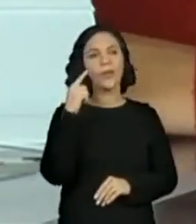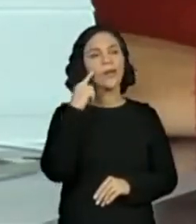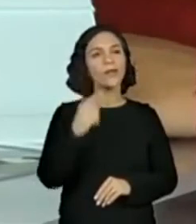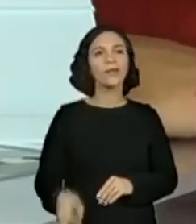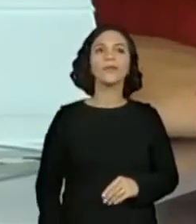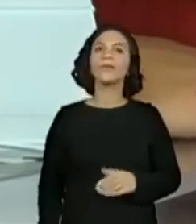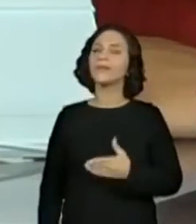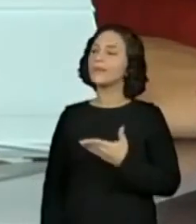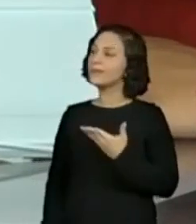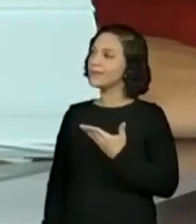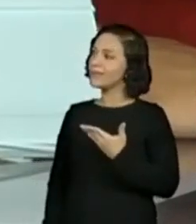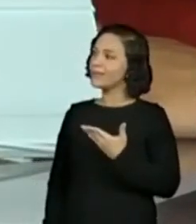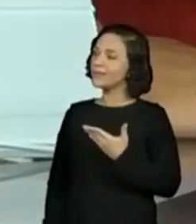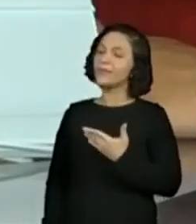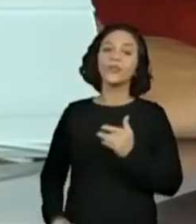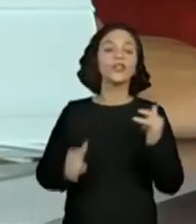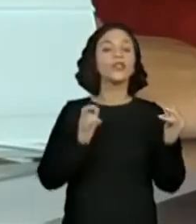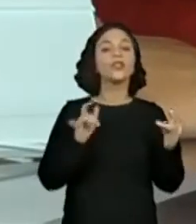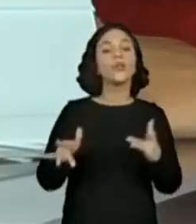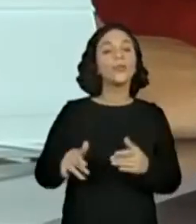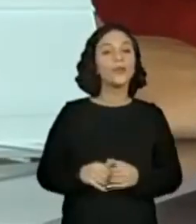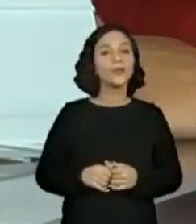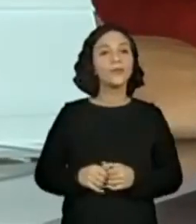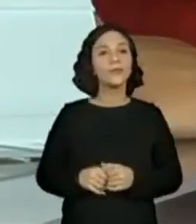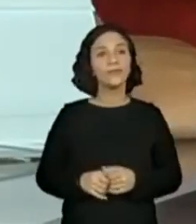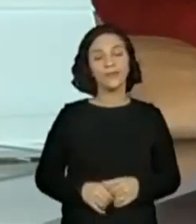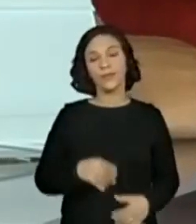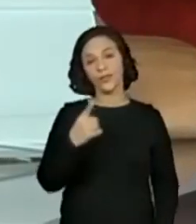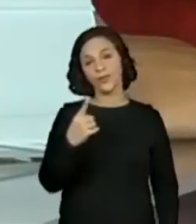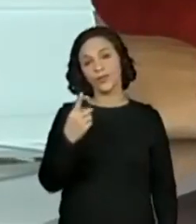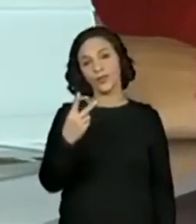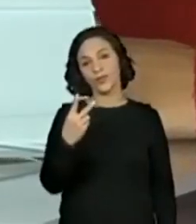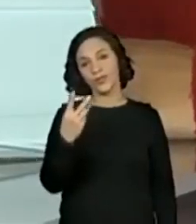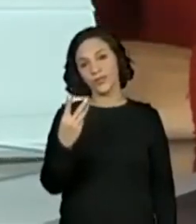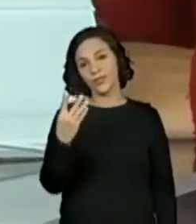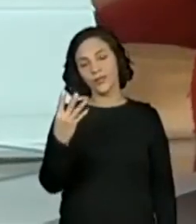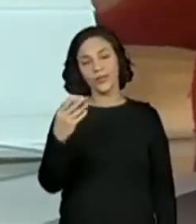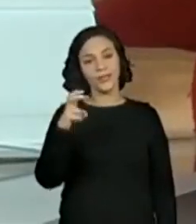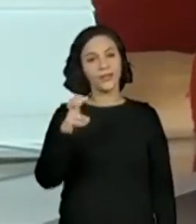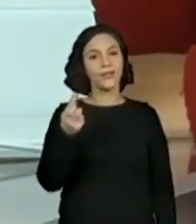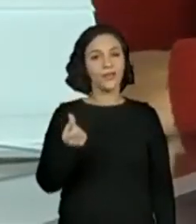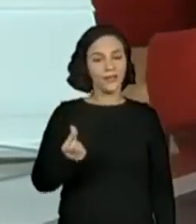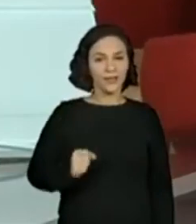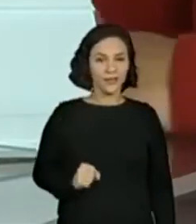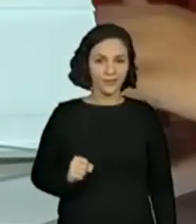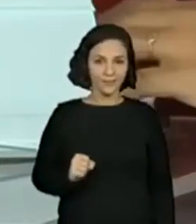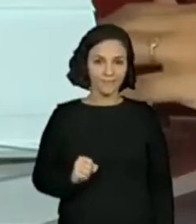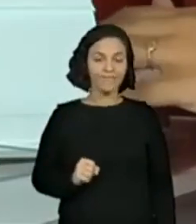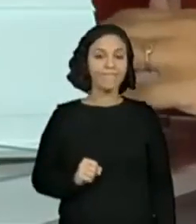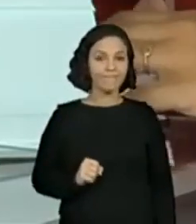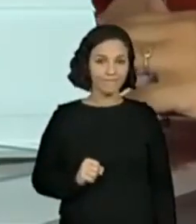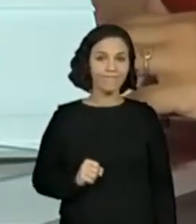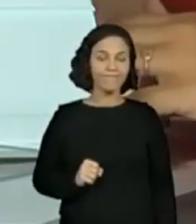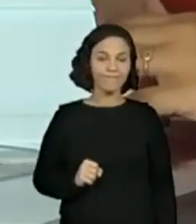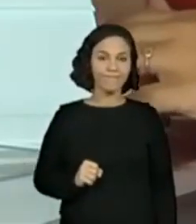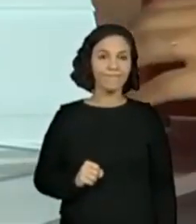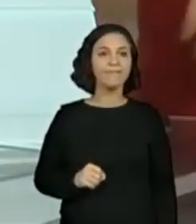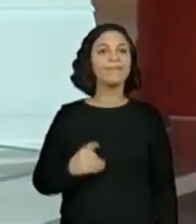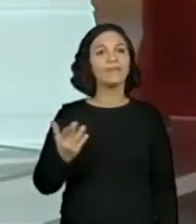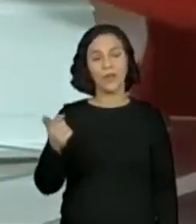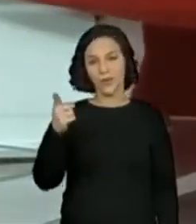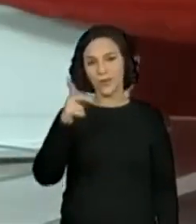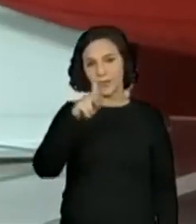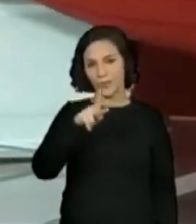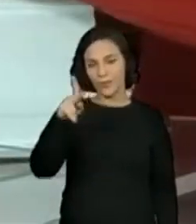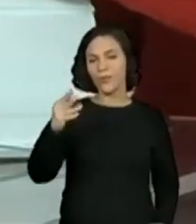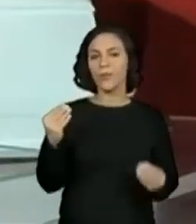Olha lá. Sobrou 1, 2, 3, 4, 5, 6. Também sobrou 6. A Pro colocou ali para